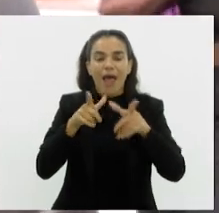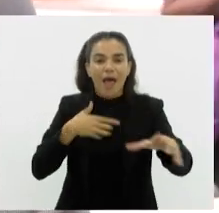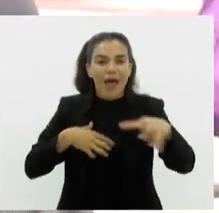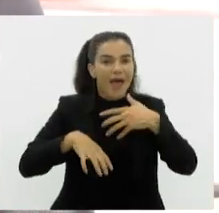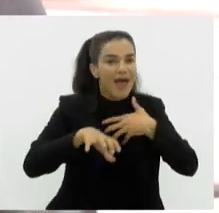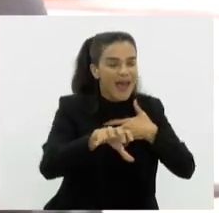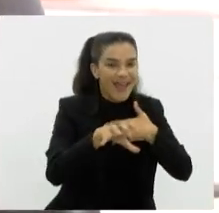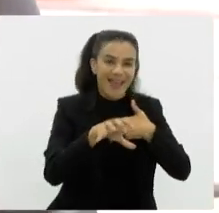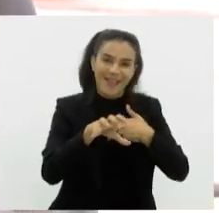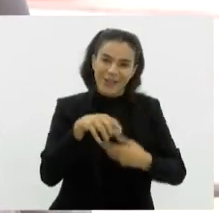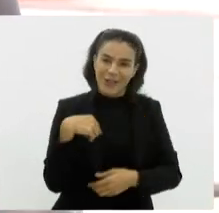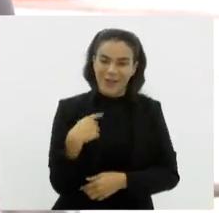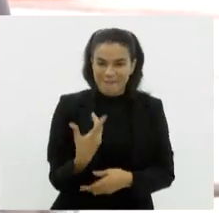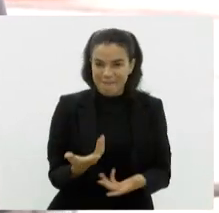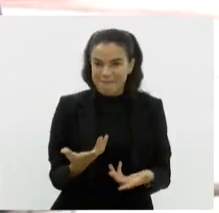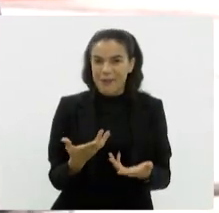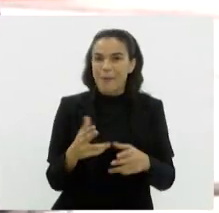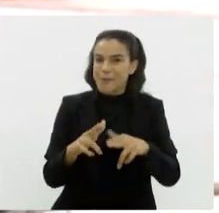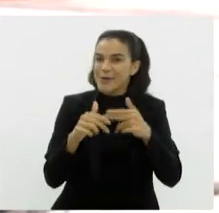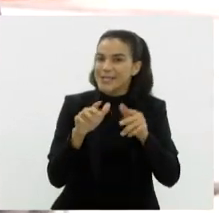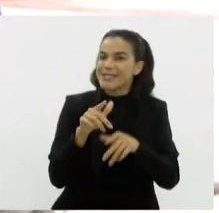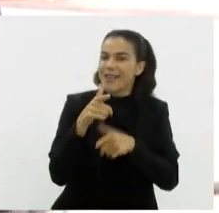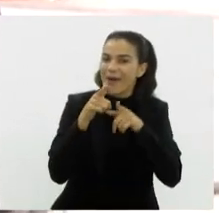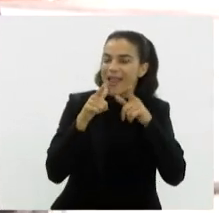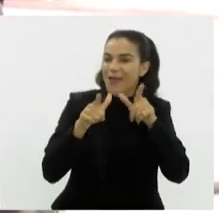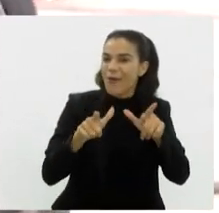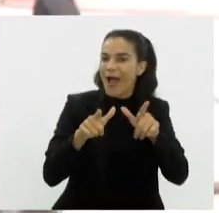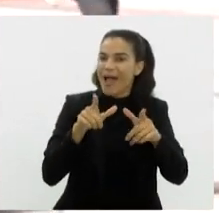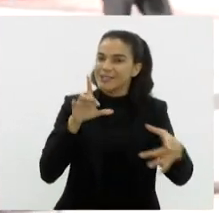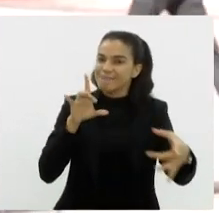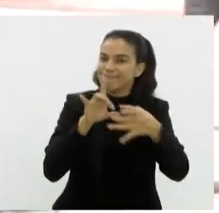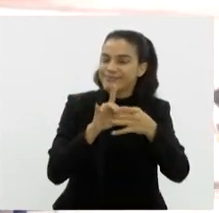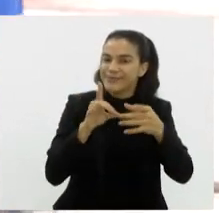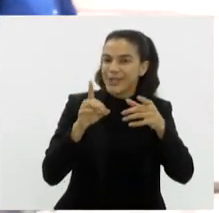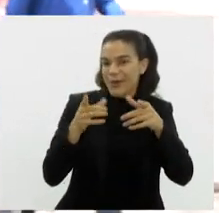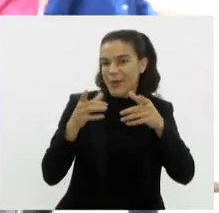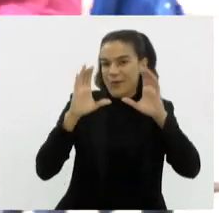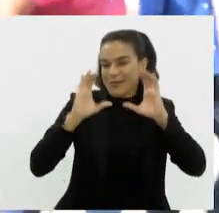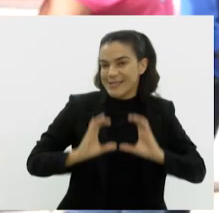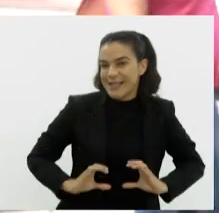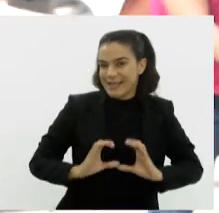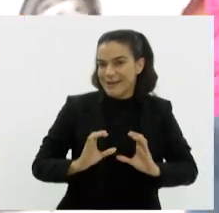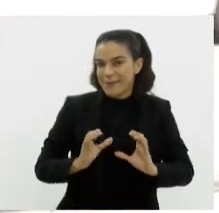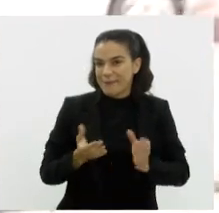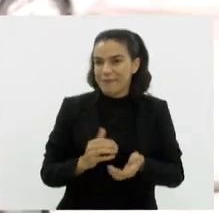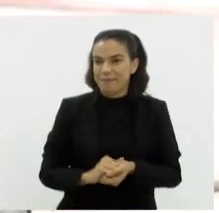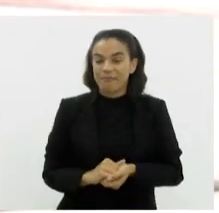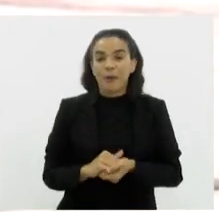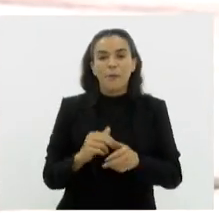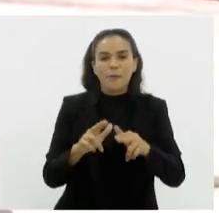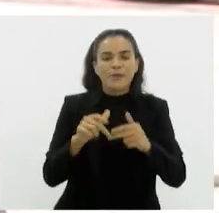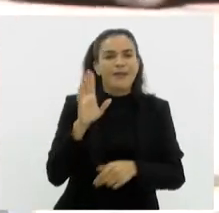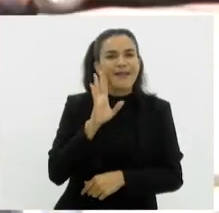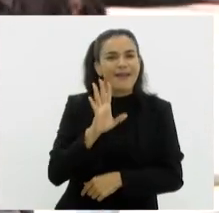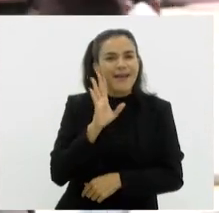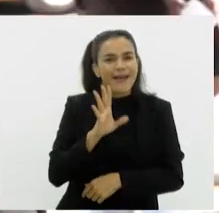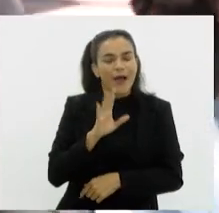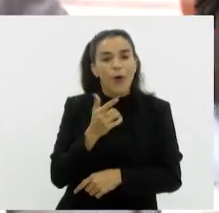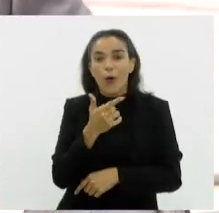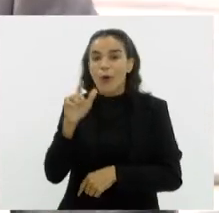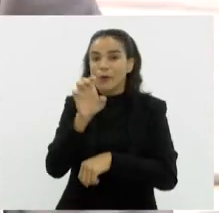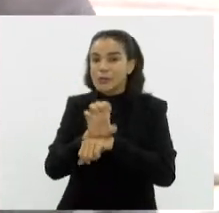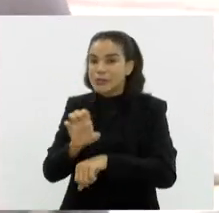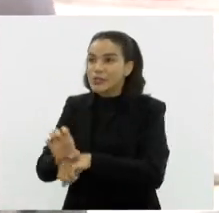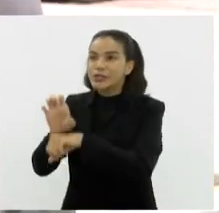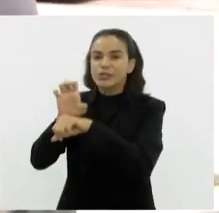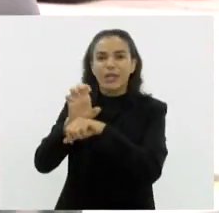dele como servidores que somos. Então, isso é linguagem cidadã, linguagem simples, já foi premiada e é muito bacana. Outros estados